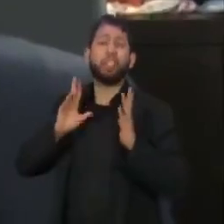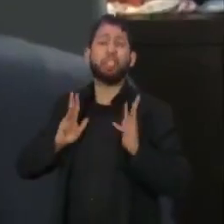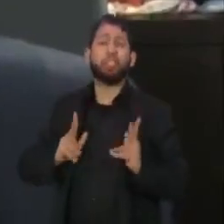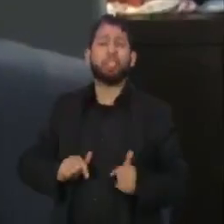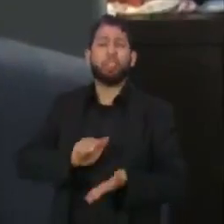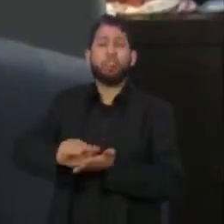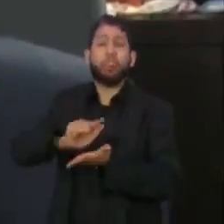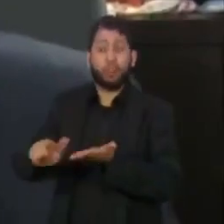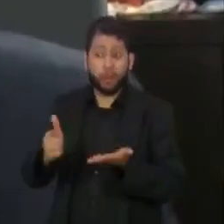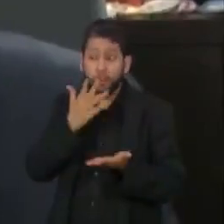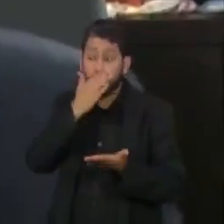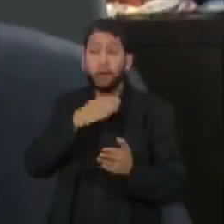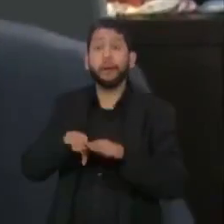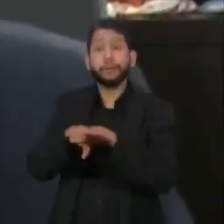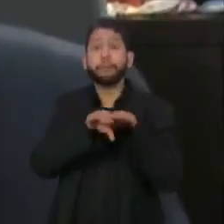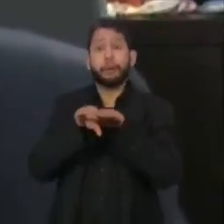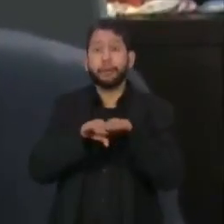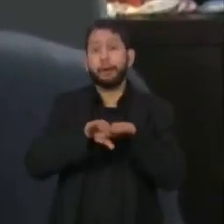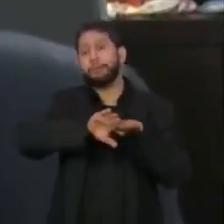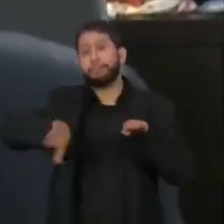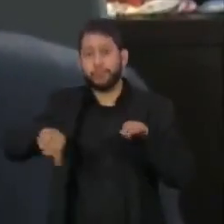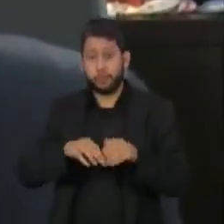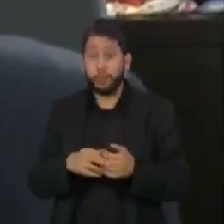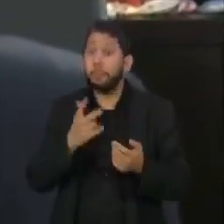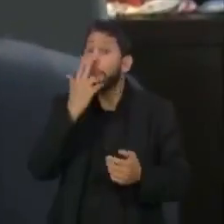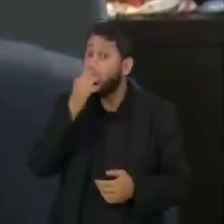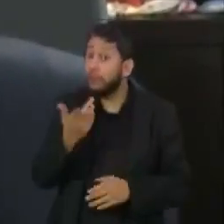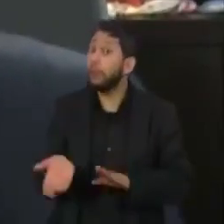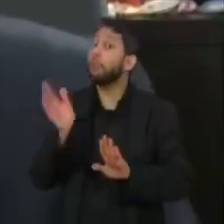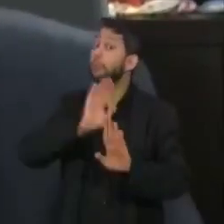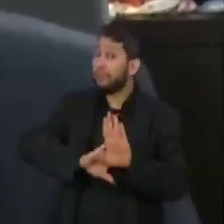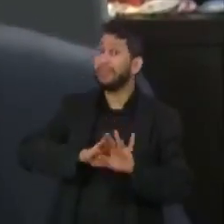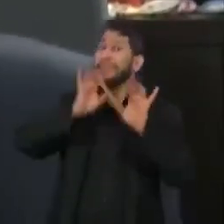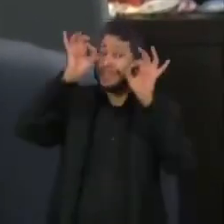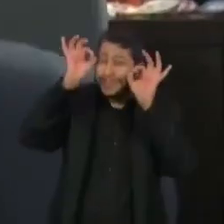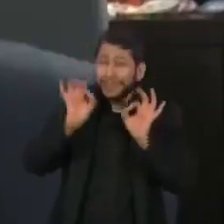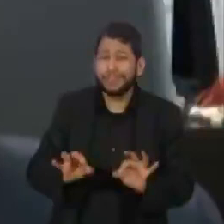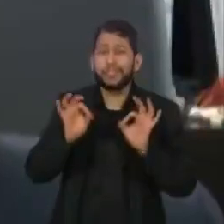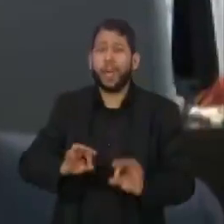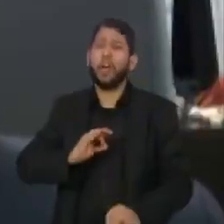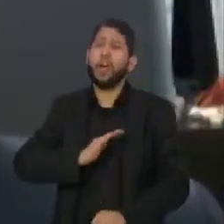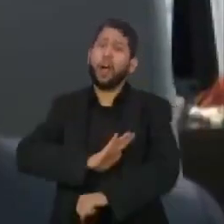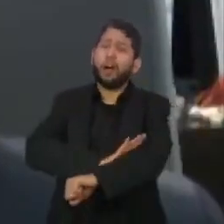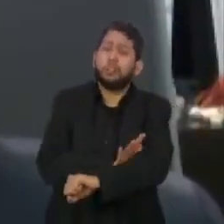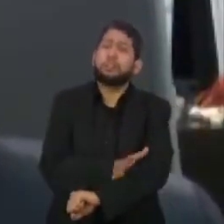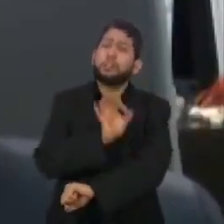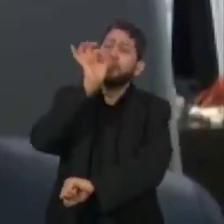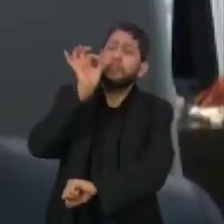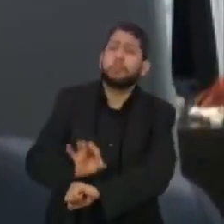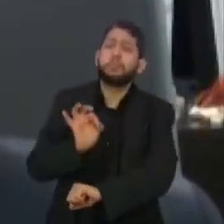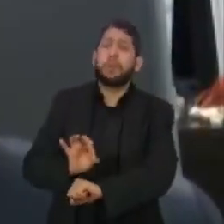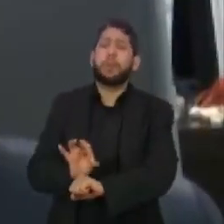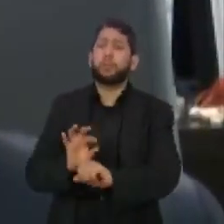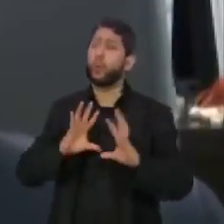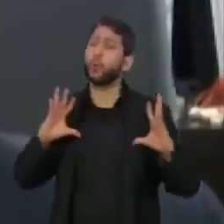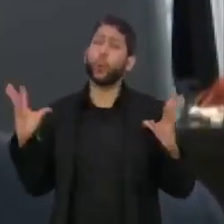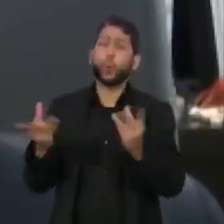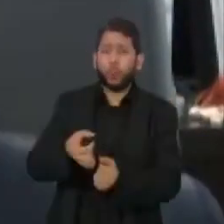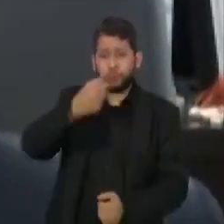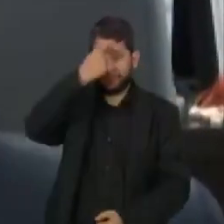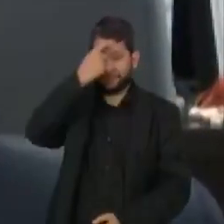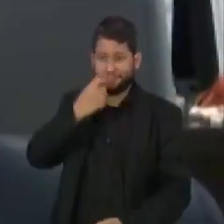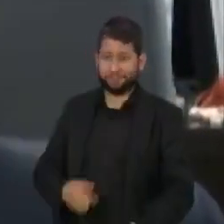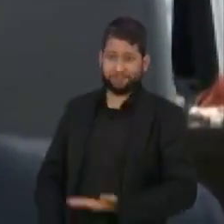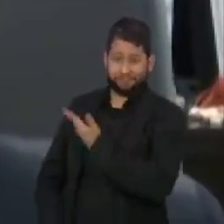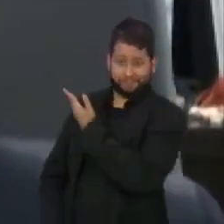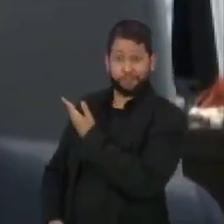olhar, na nossa prática, uma ação estruturada em cima de um racismo estrutural. Para o reitor da Universidade Zumbi dos Palmares,